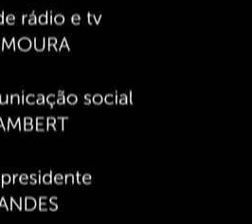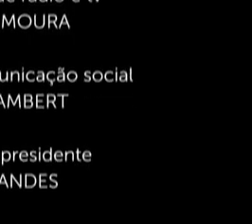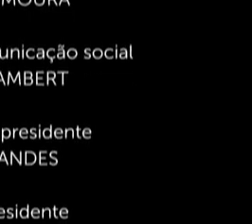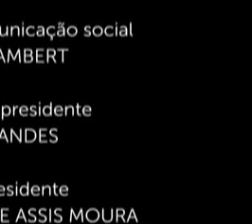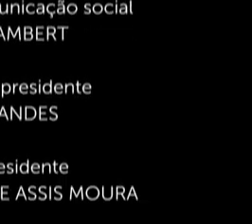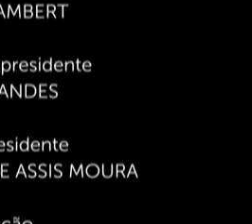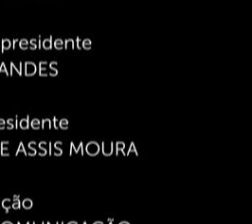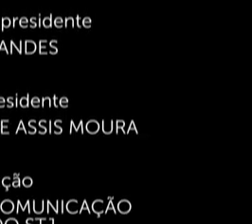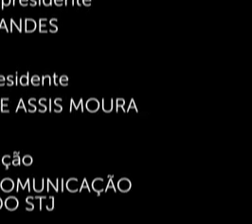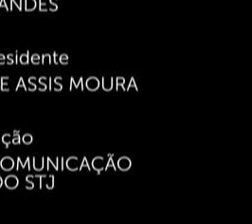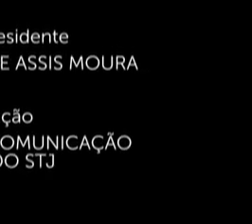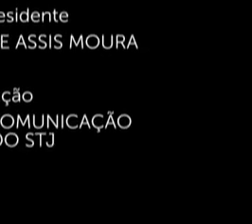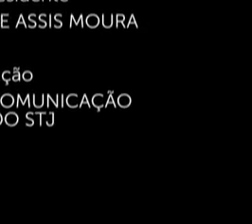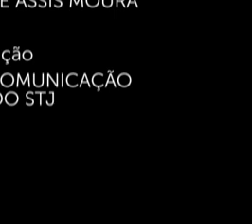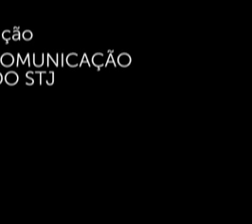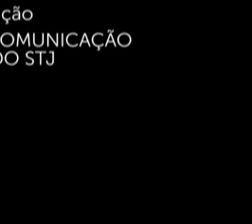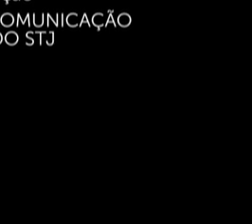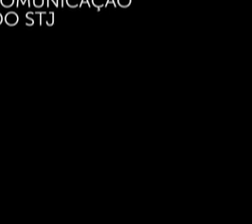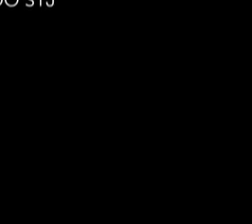a e e e